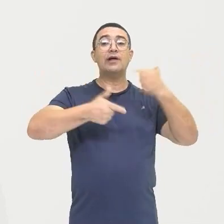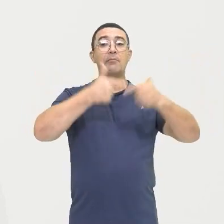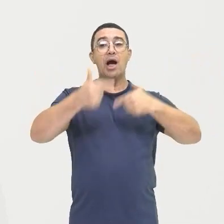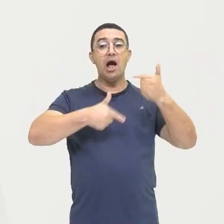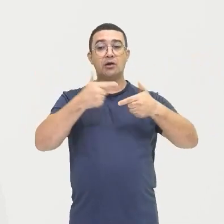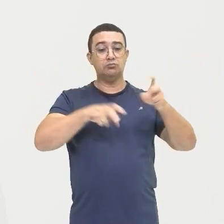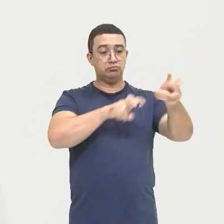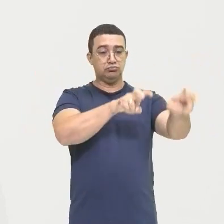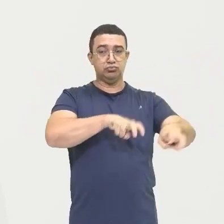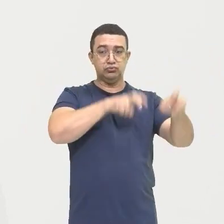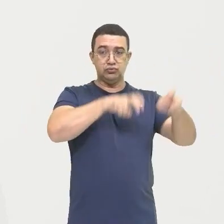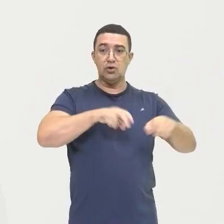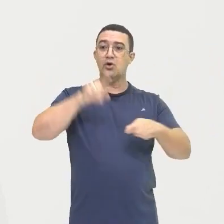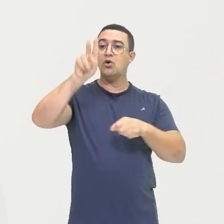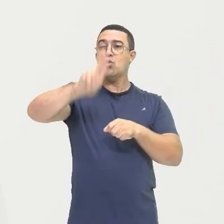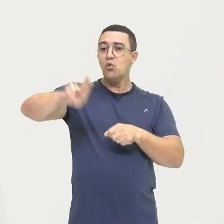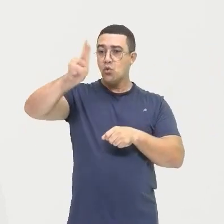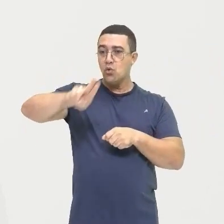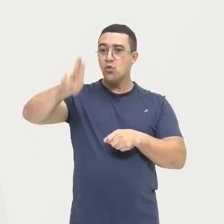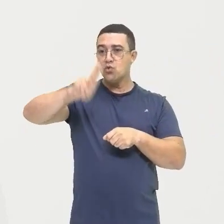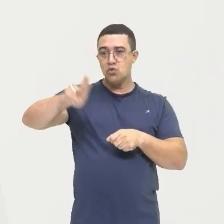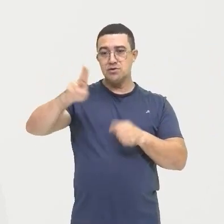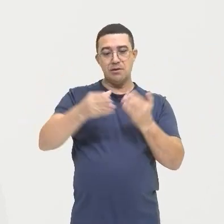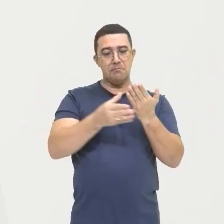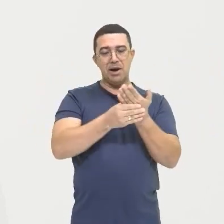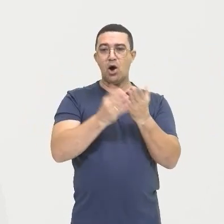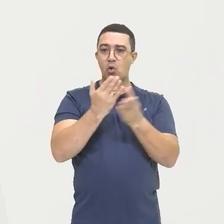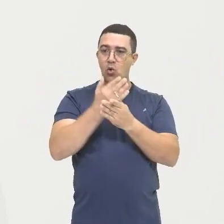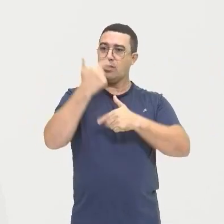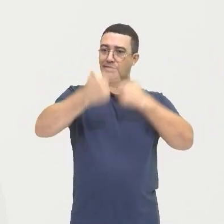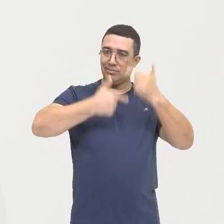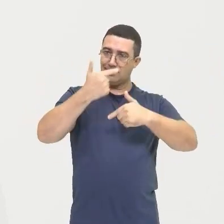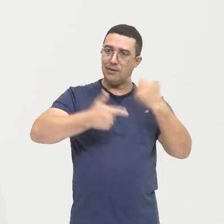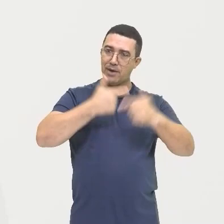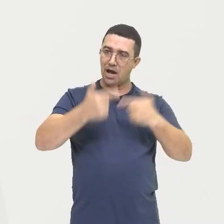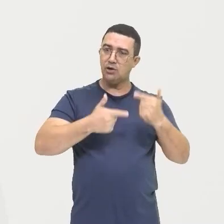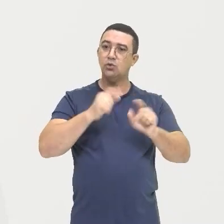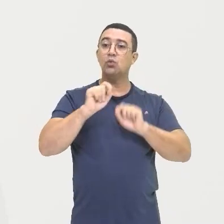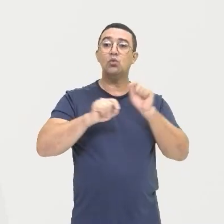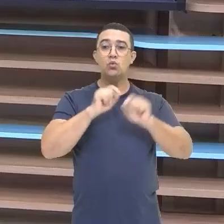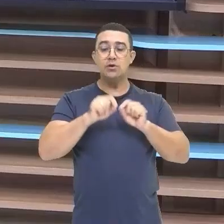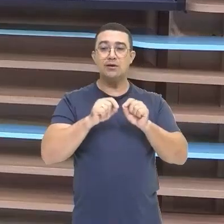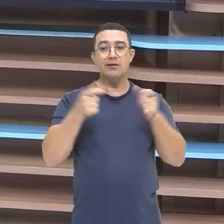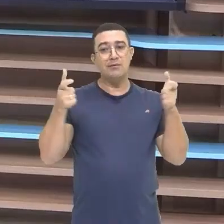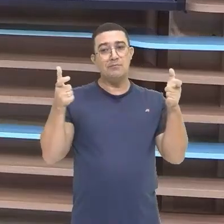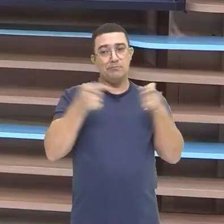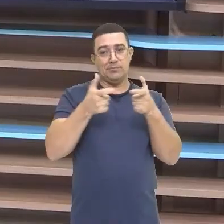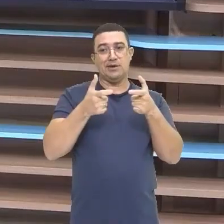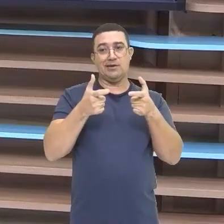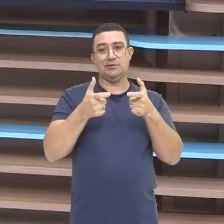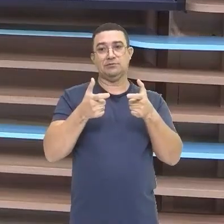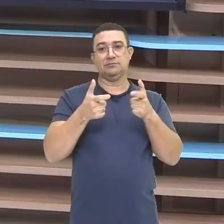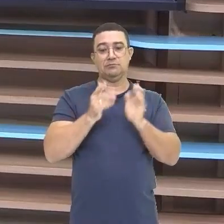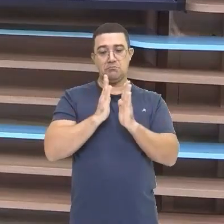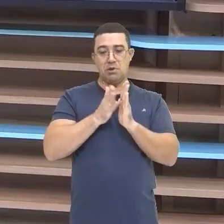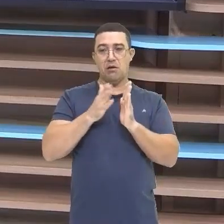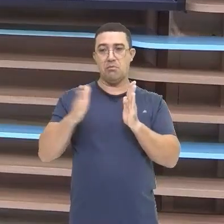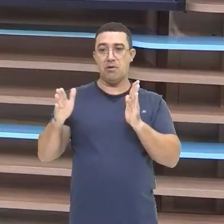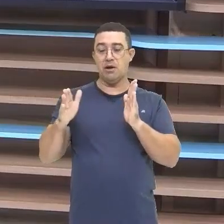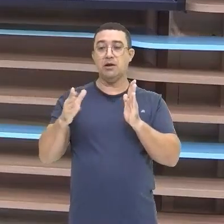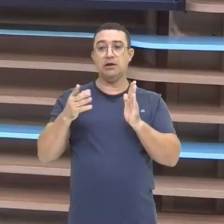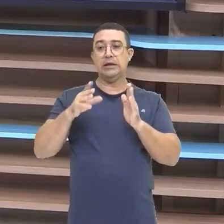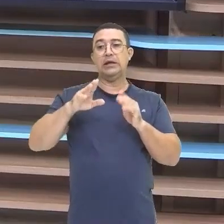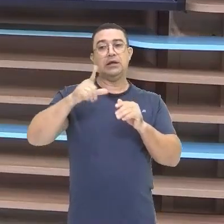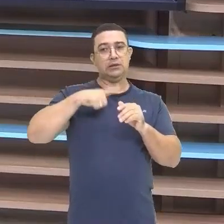utilização De mão de obra Numa menor escala E aí a gente Observa mais No caso O trabalho Das